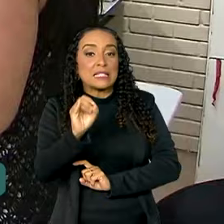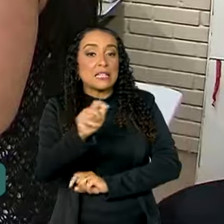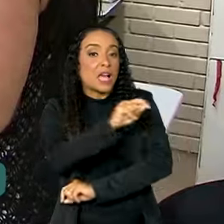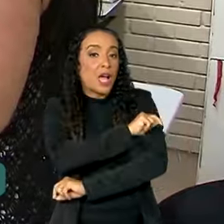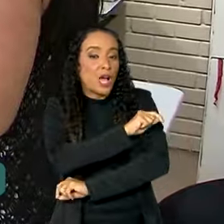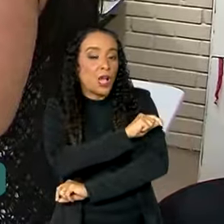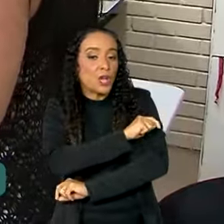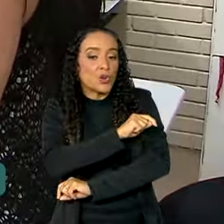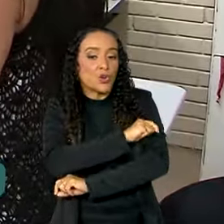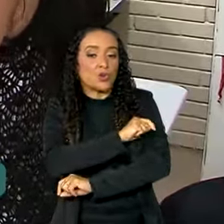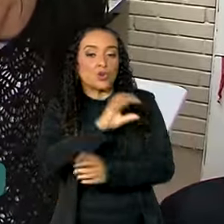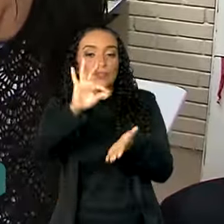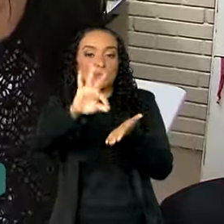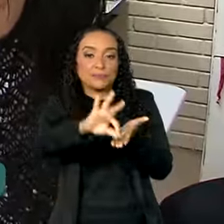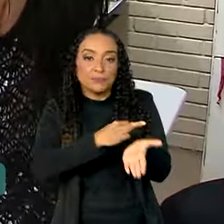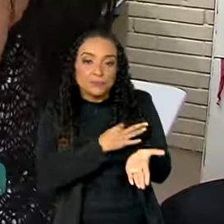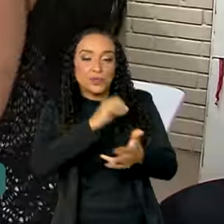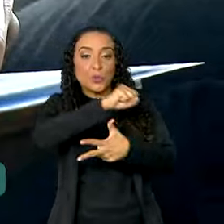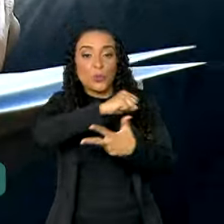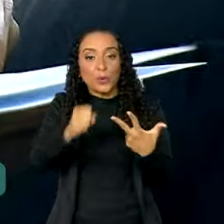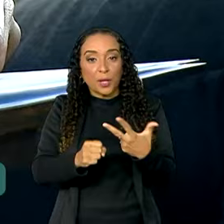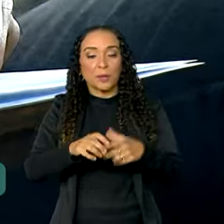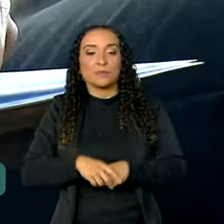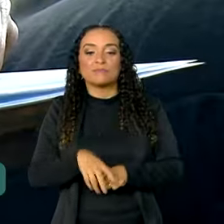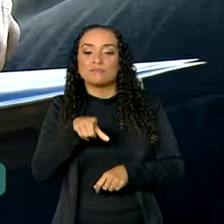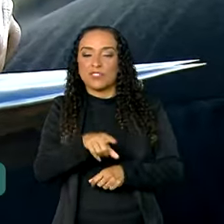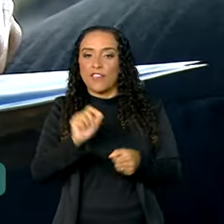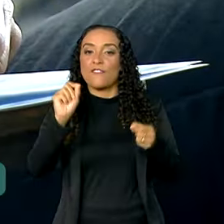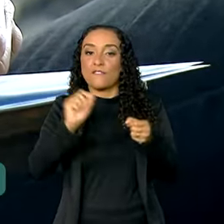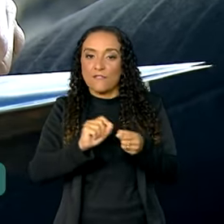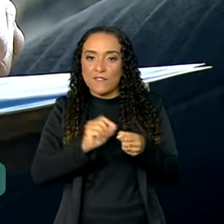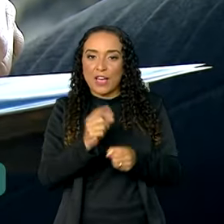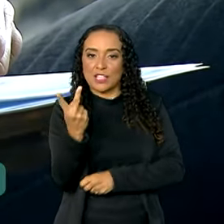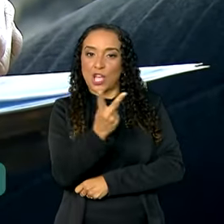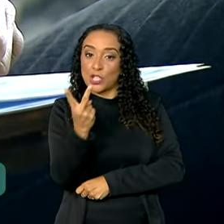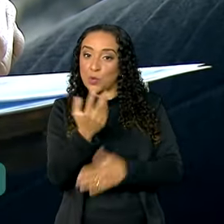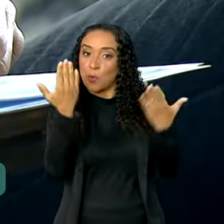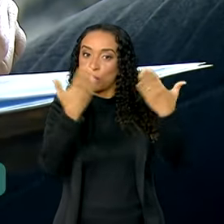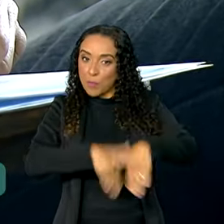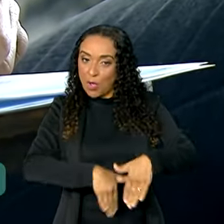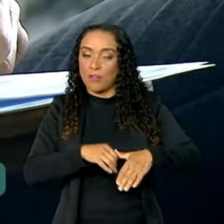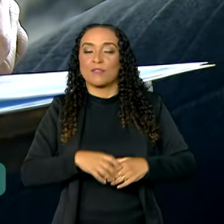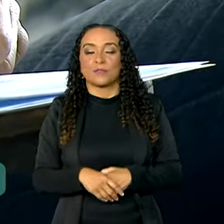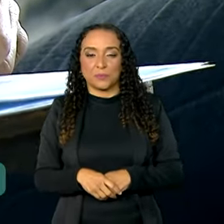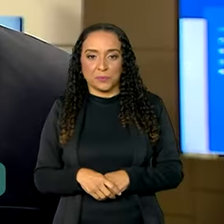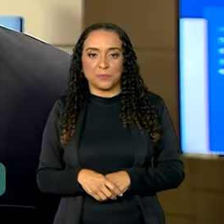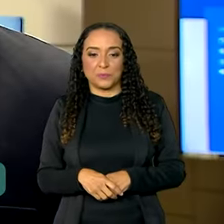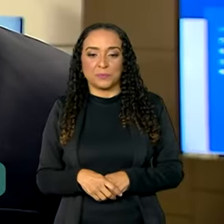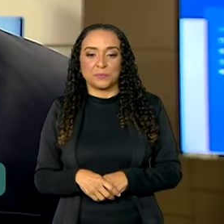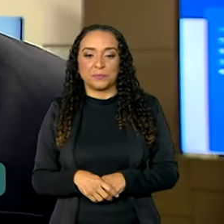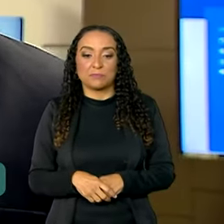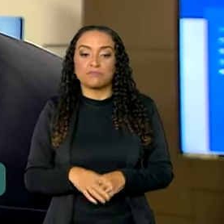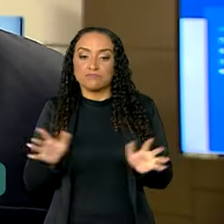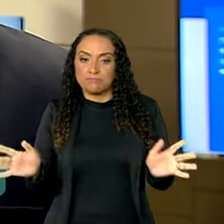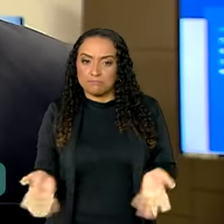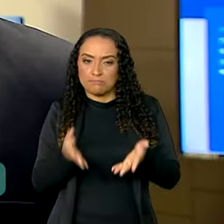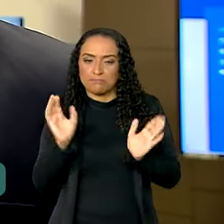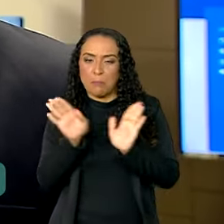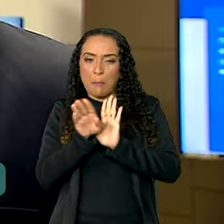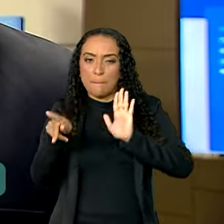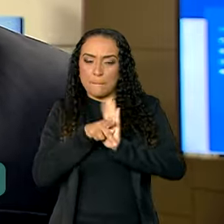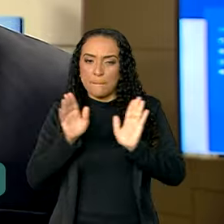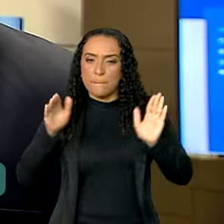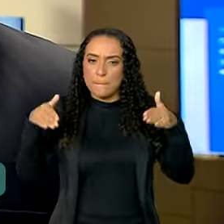os alunos que se inscrevem no Enem e realizam as duas etapas da prova. Um incentivo específico